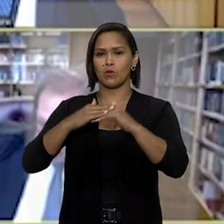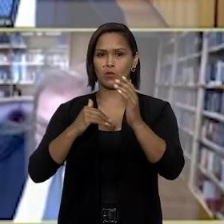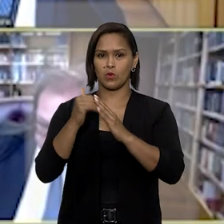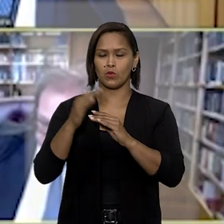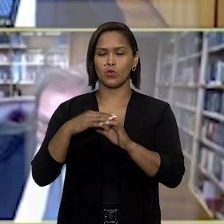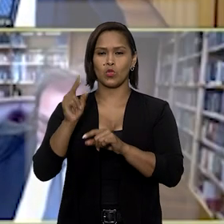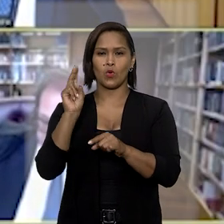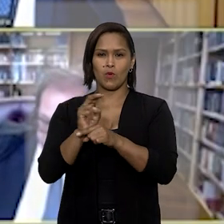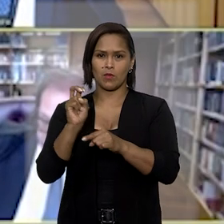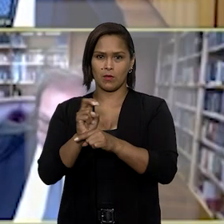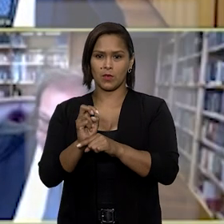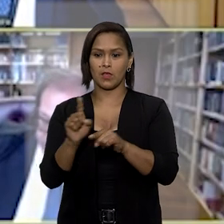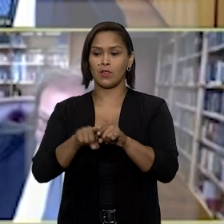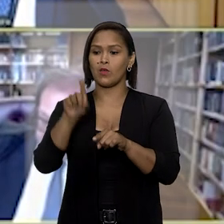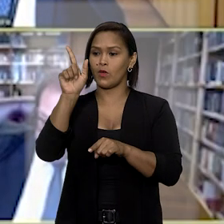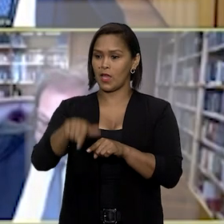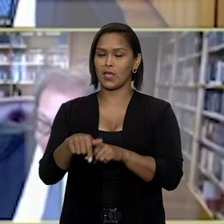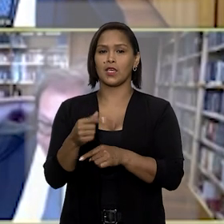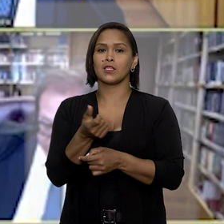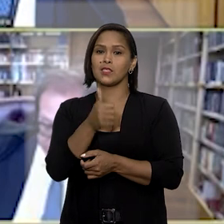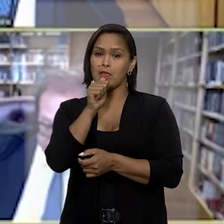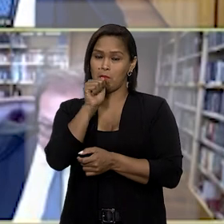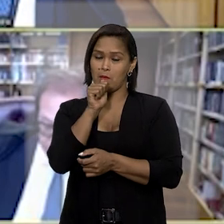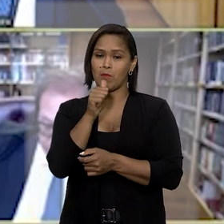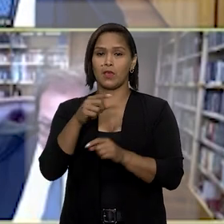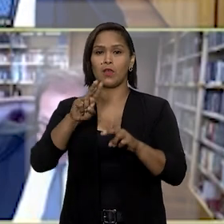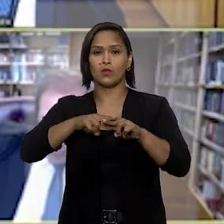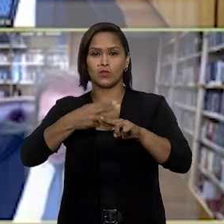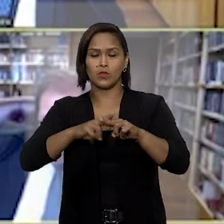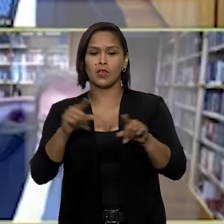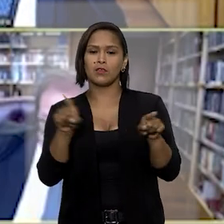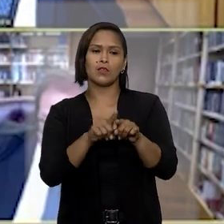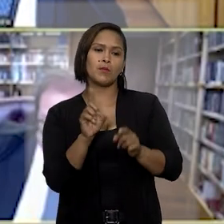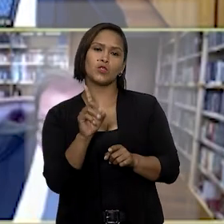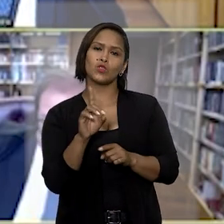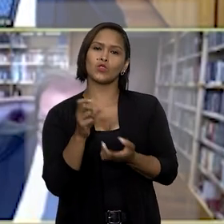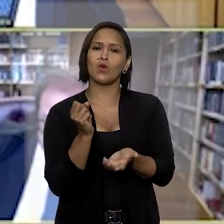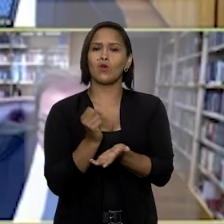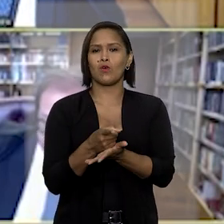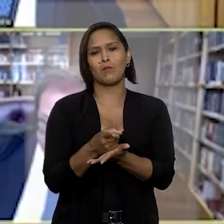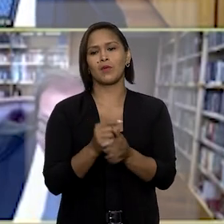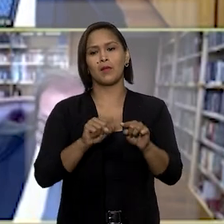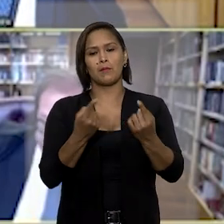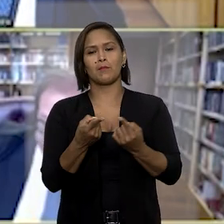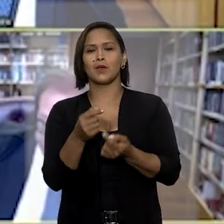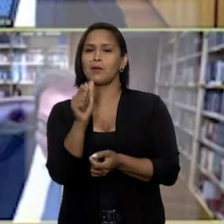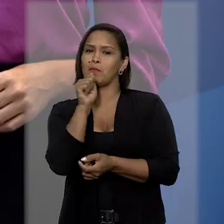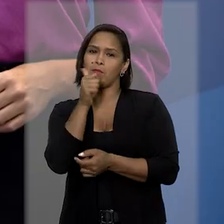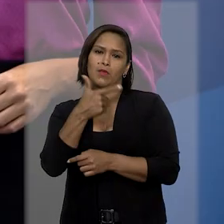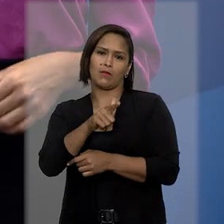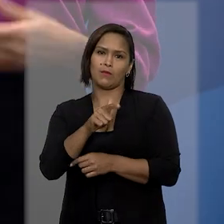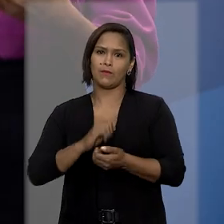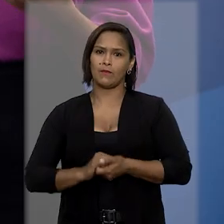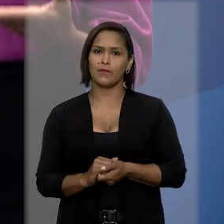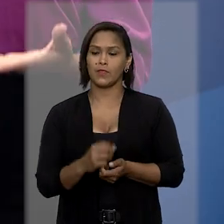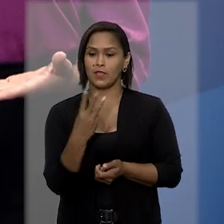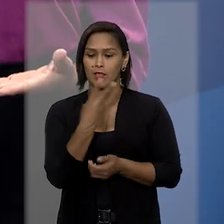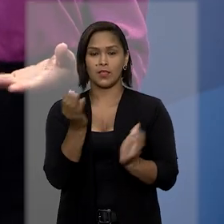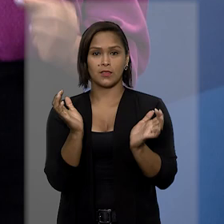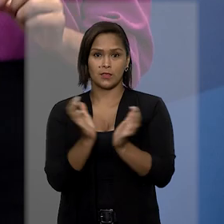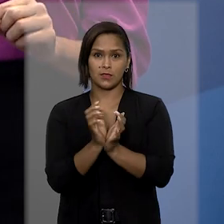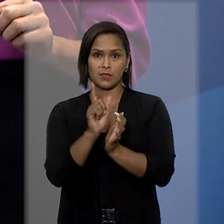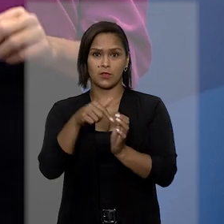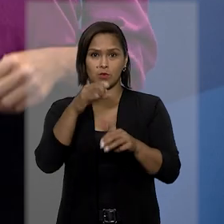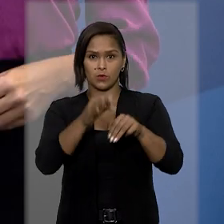produto contaminado, tanto aqueles que ingeriram a bebida quanto aqueles que apenas a compraram, mas sem bebê-la. Na terceira